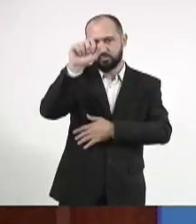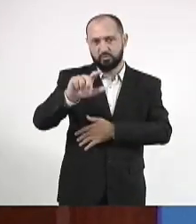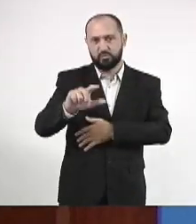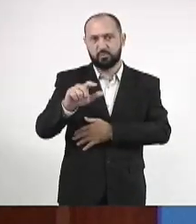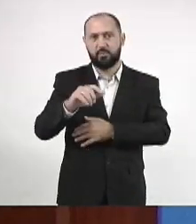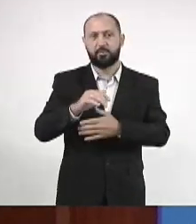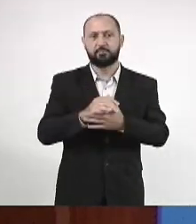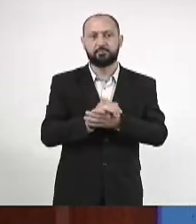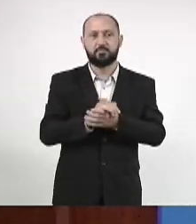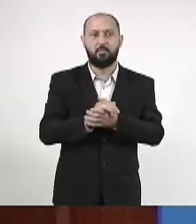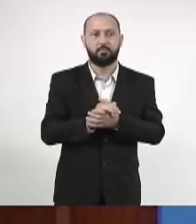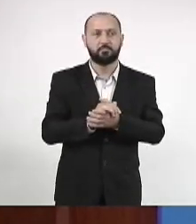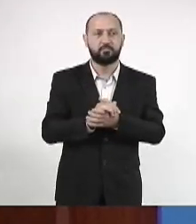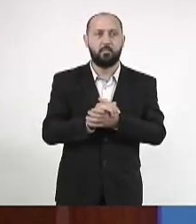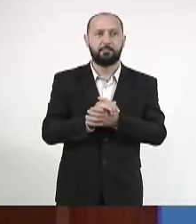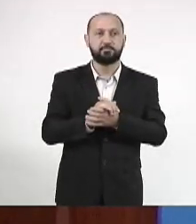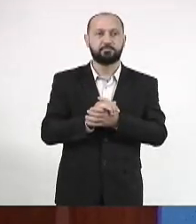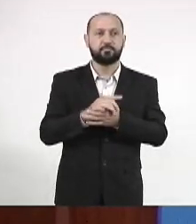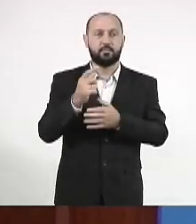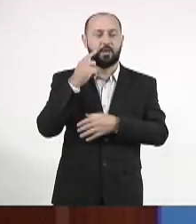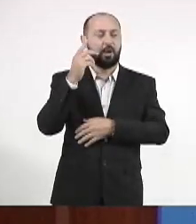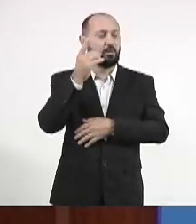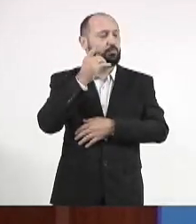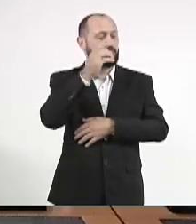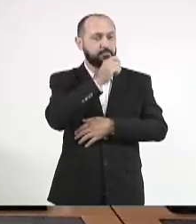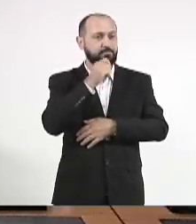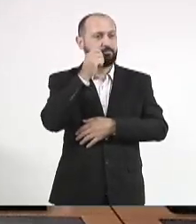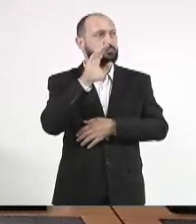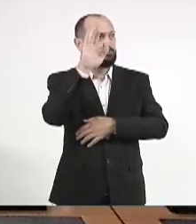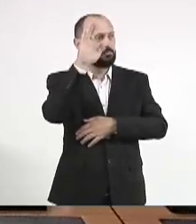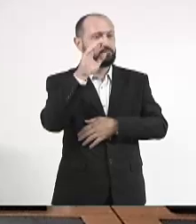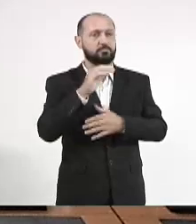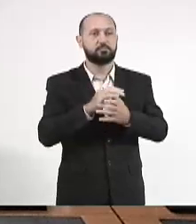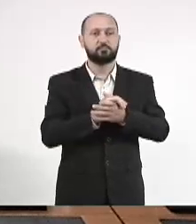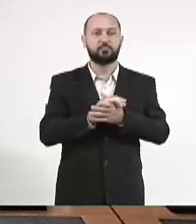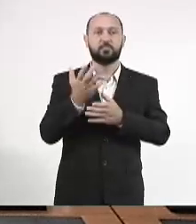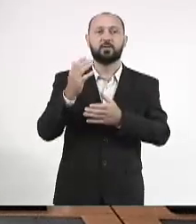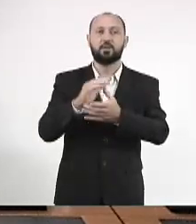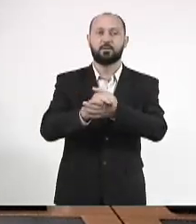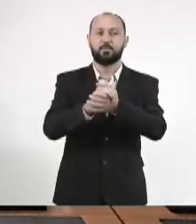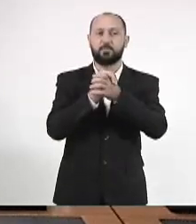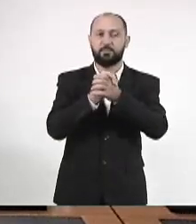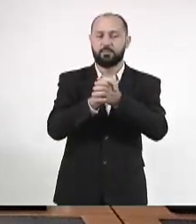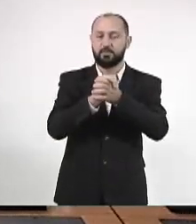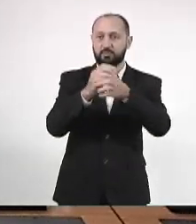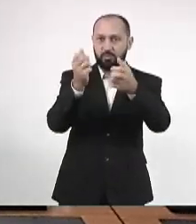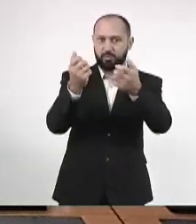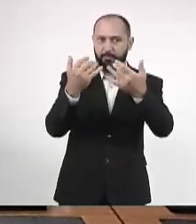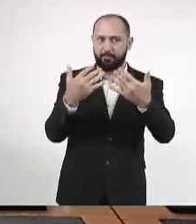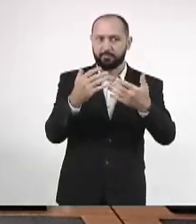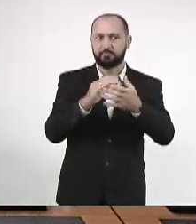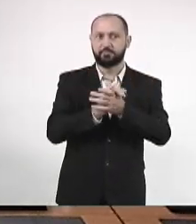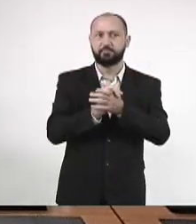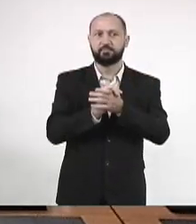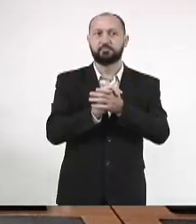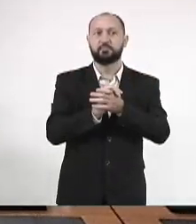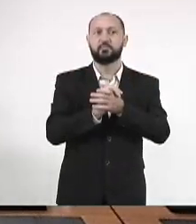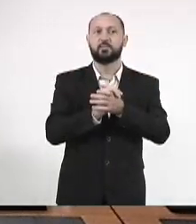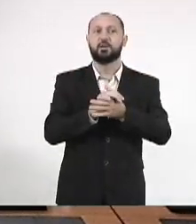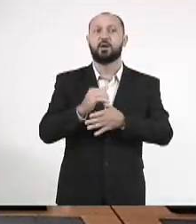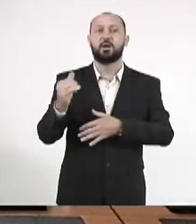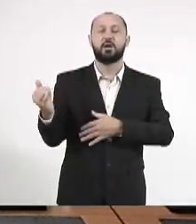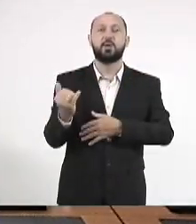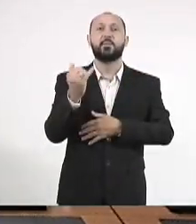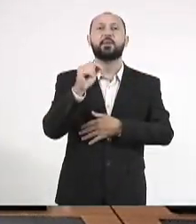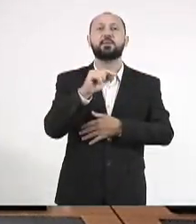Concedeu uma parte, deputado. Concedeu a deputado, Antônio Vaz. Parabenizaram pela sua palavra a importância